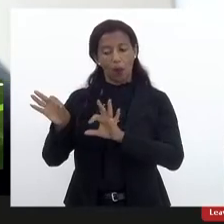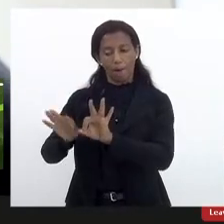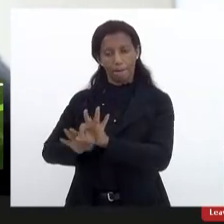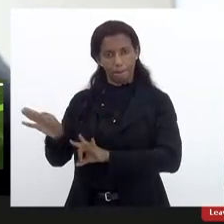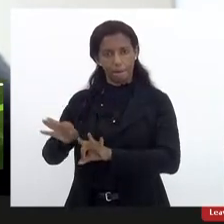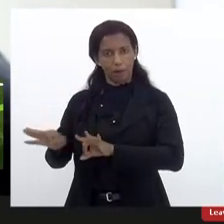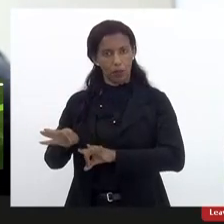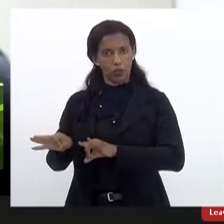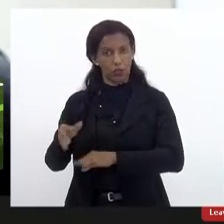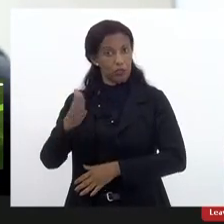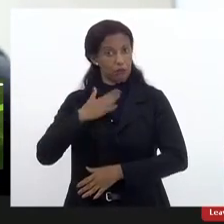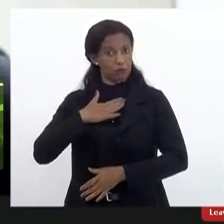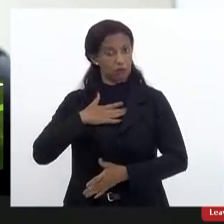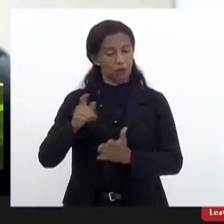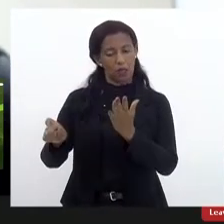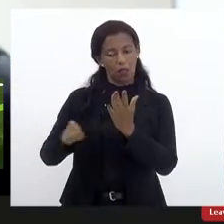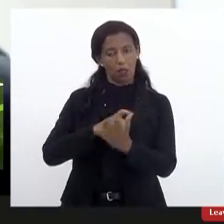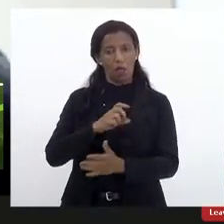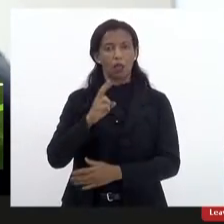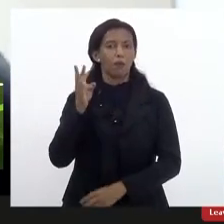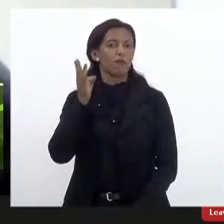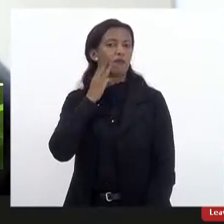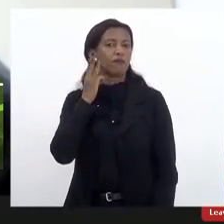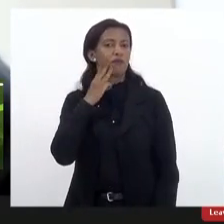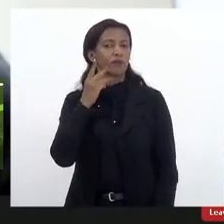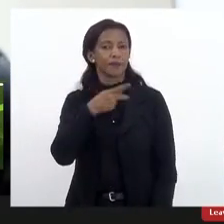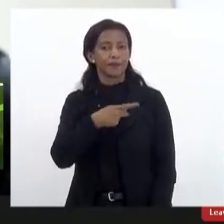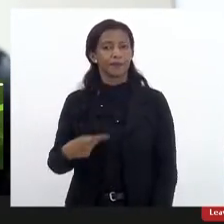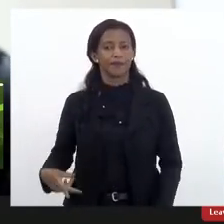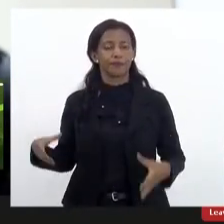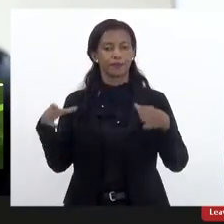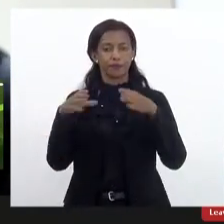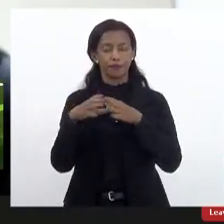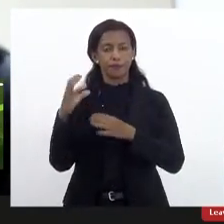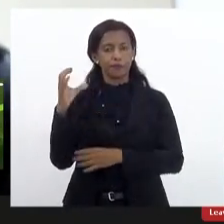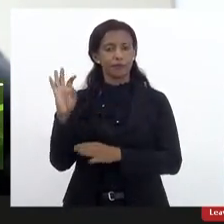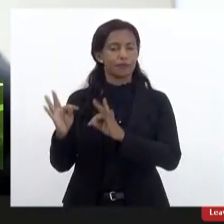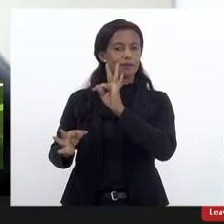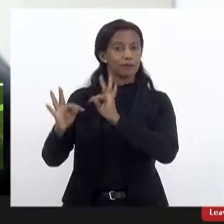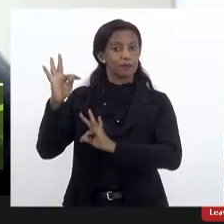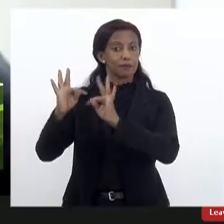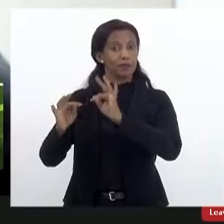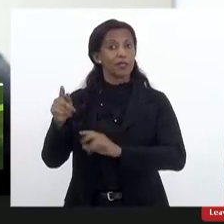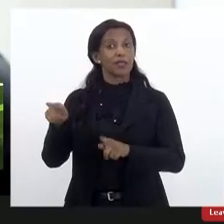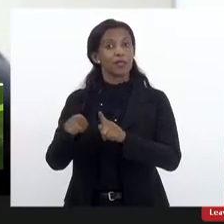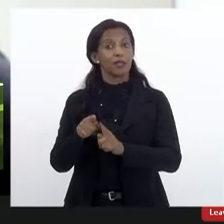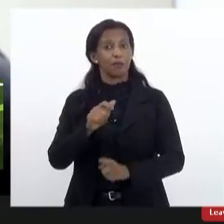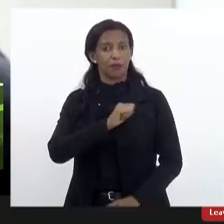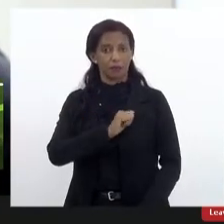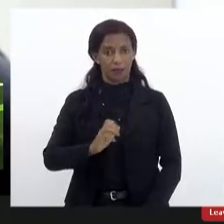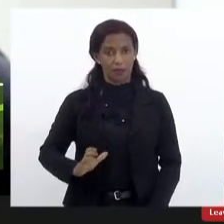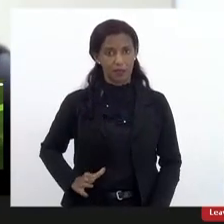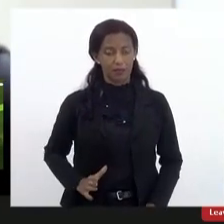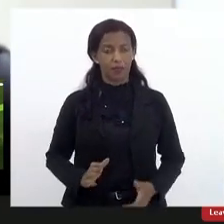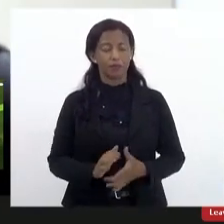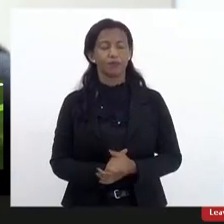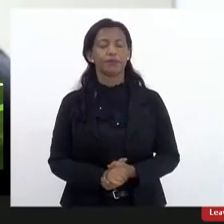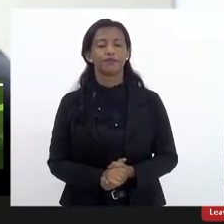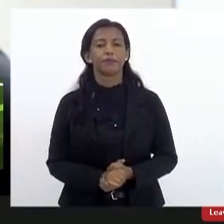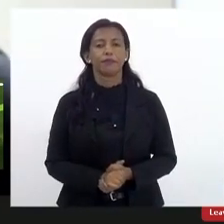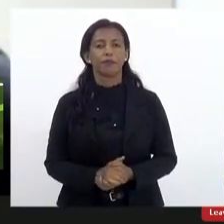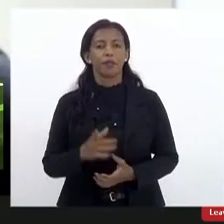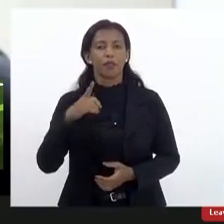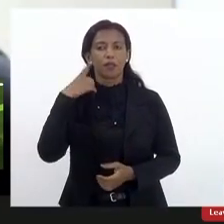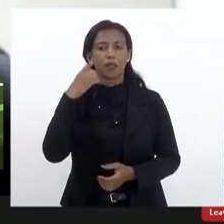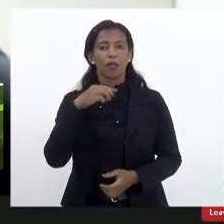tramitando, que é de minha autoria, do deputado Valdeque Carneiro, que é presidente da Comissão de Ciência e Tecnologia, do presidente da casa, deputado André Siciliano, e